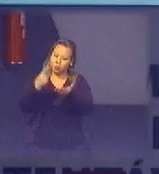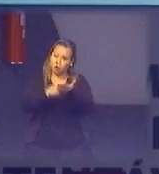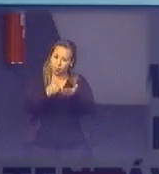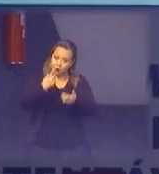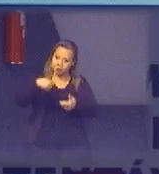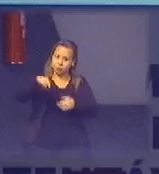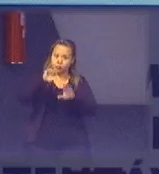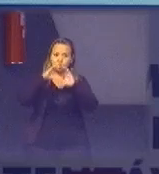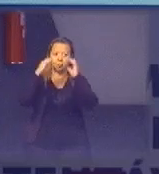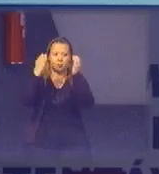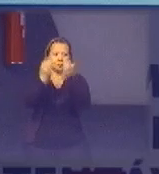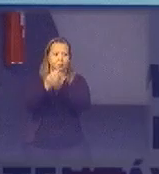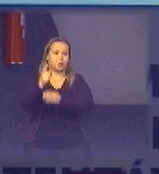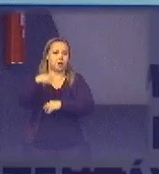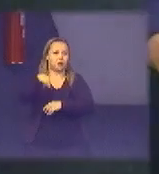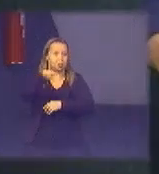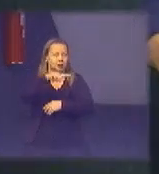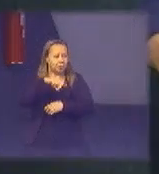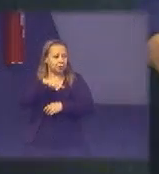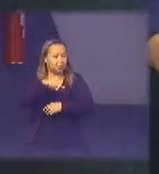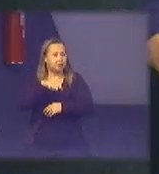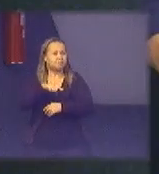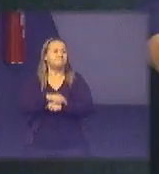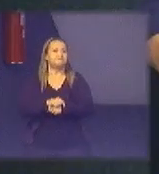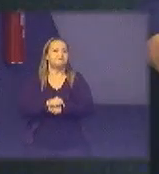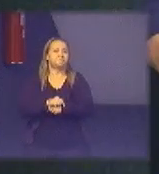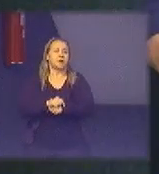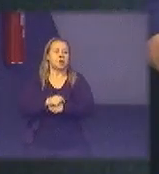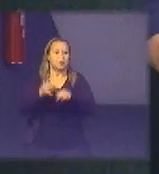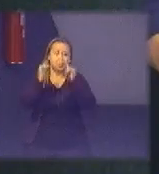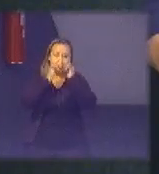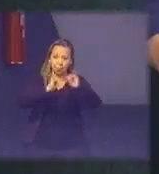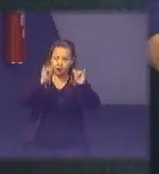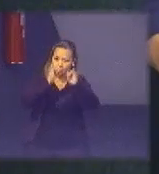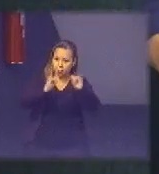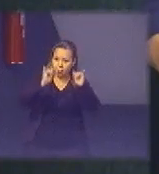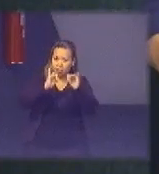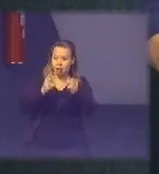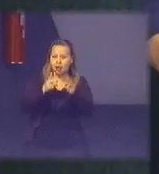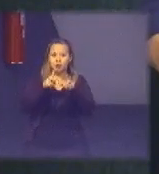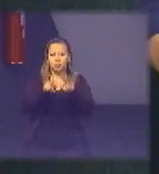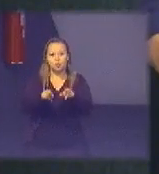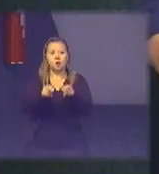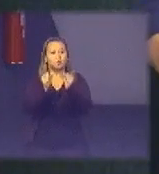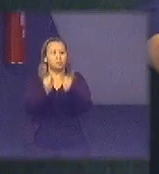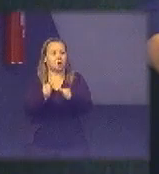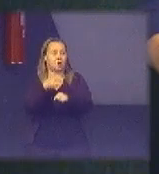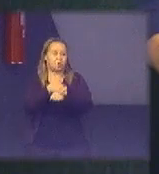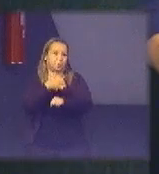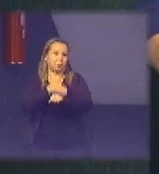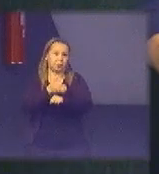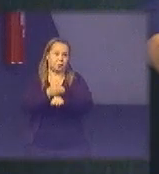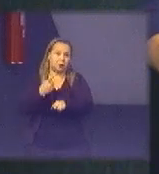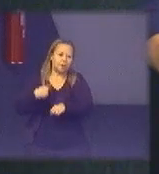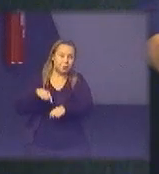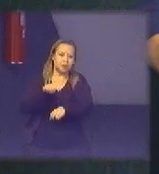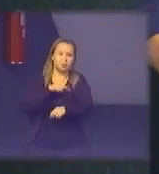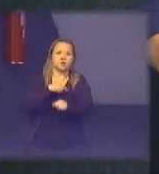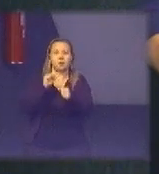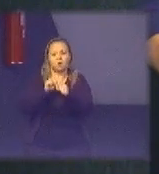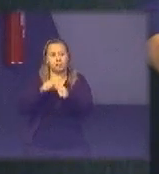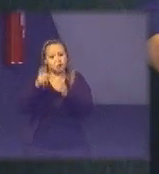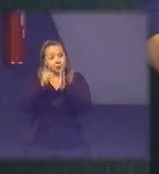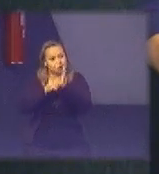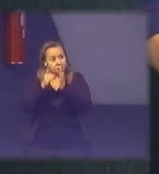toda a comunidade aqui e vai ser muito assim publicado como que vocês podem participar pra gente fazer desse